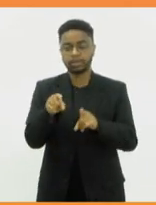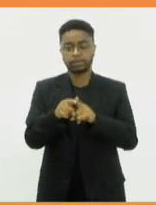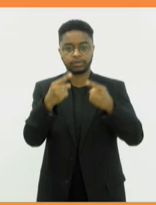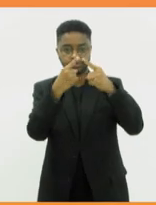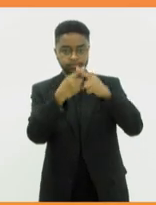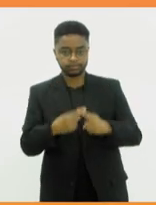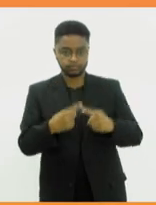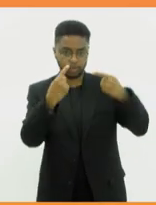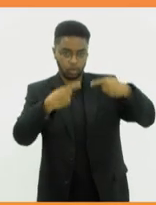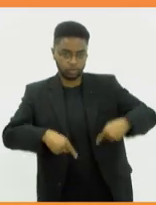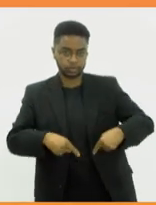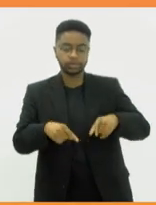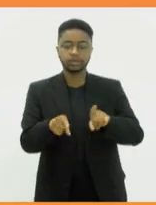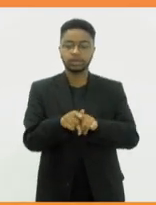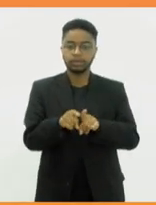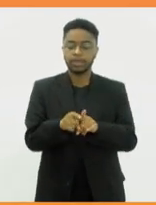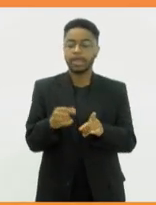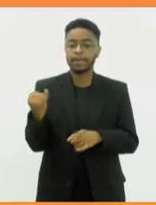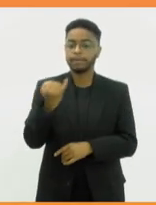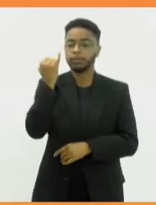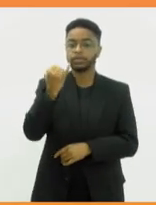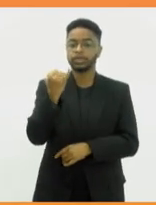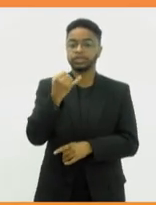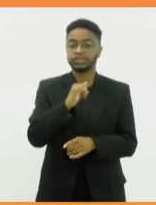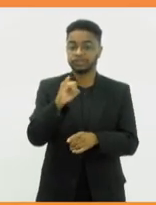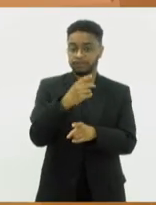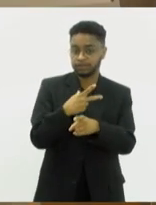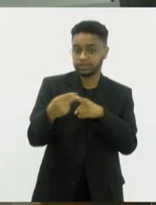O torneio é importante etapa para a Liga Mundial.